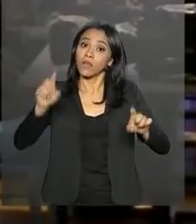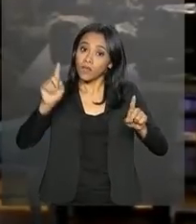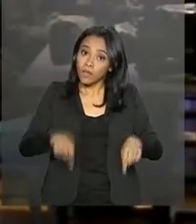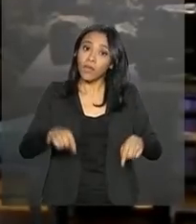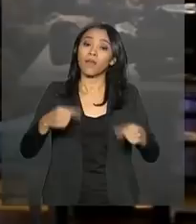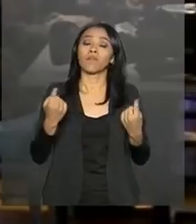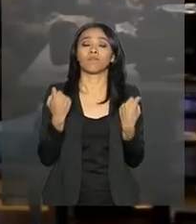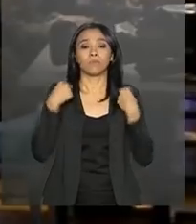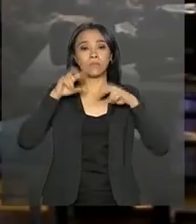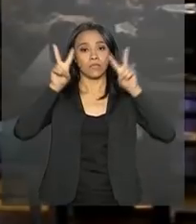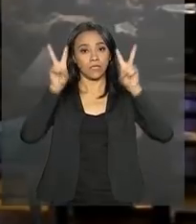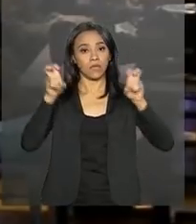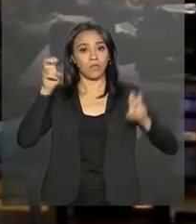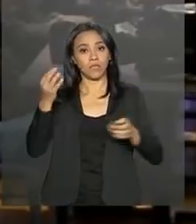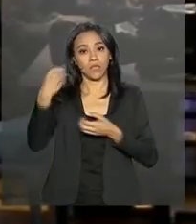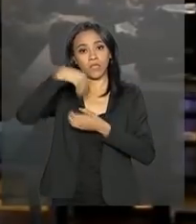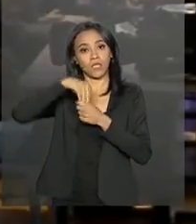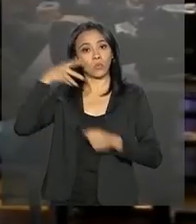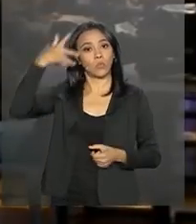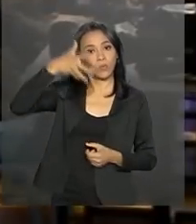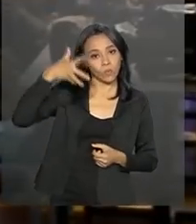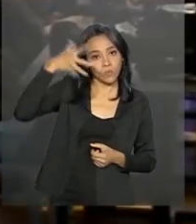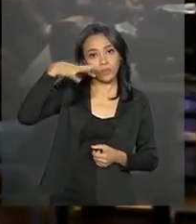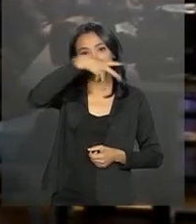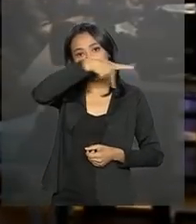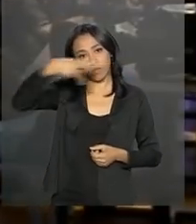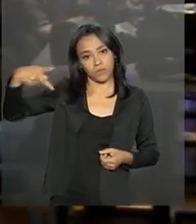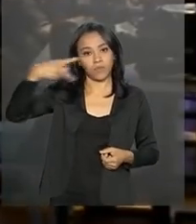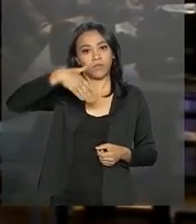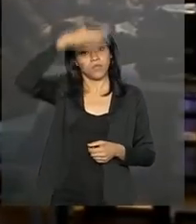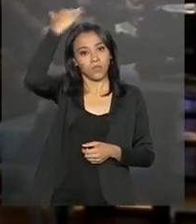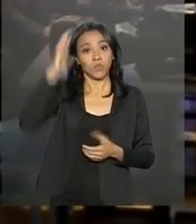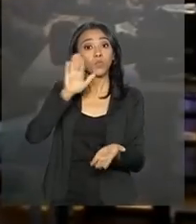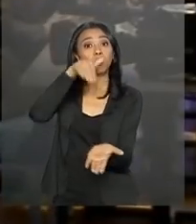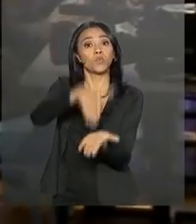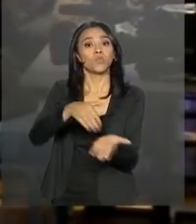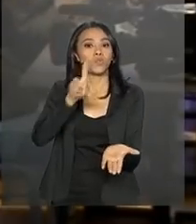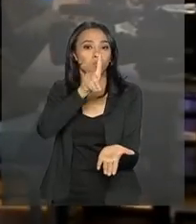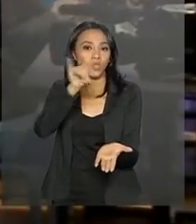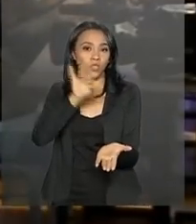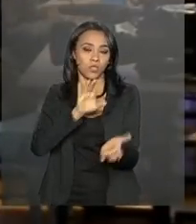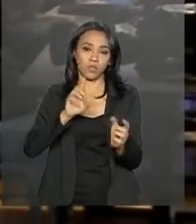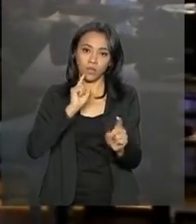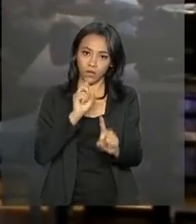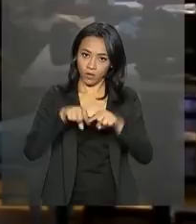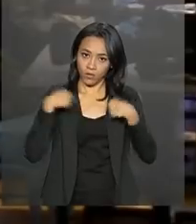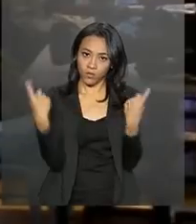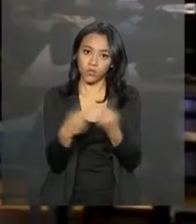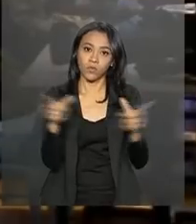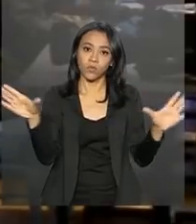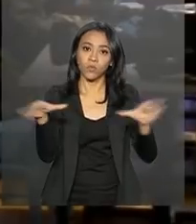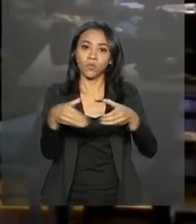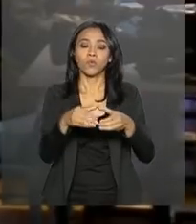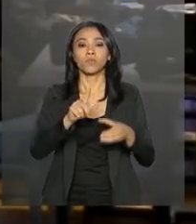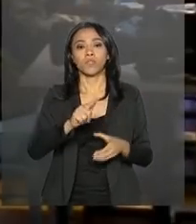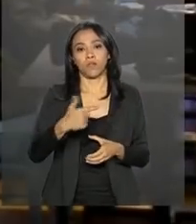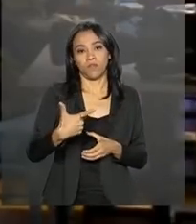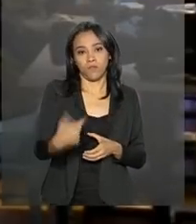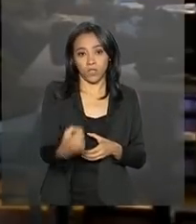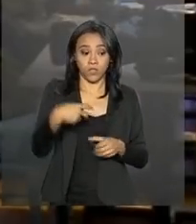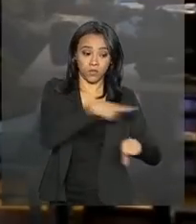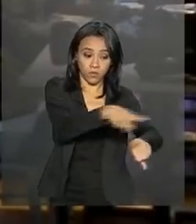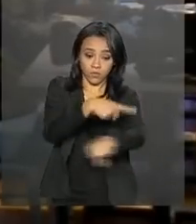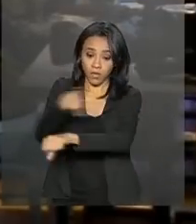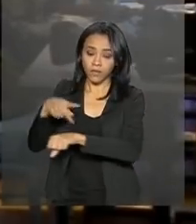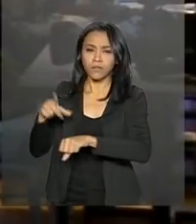destaques no discurso do presidente Michel Temer no último dia do G20. Temer defendeu que os países atuem de